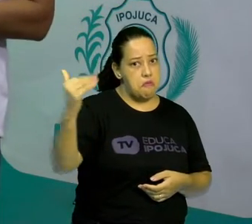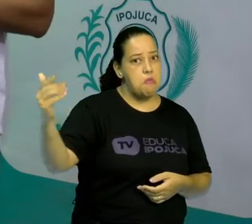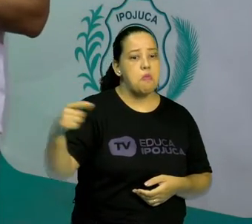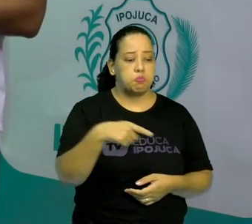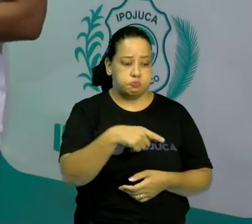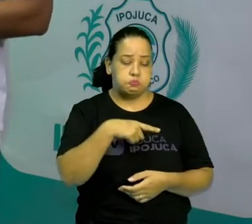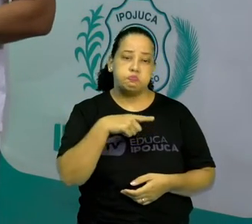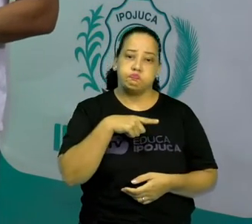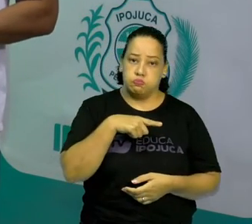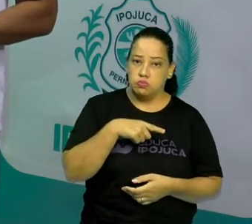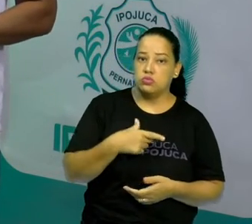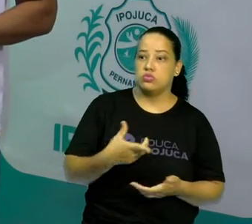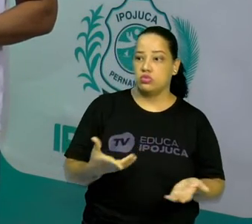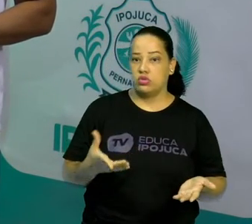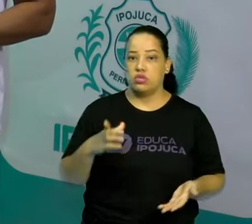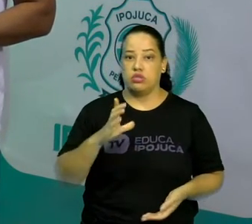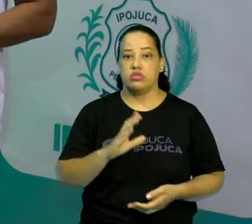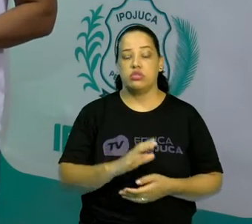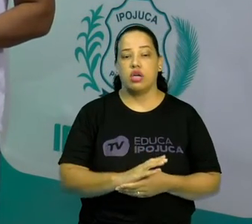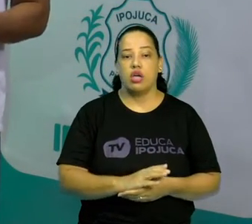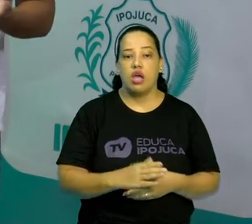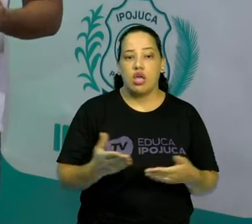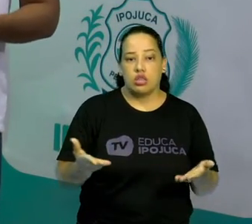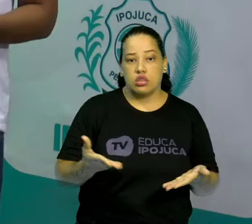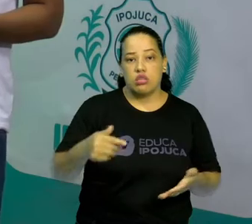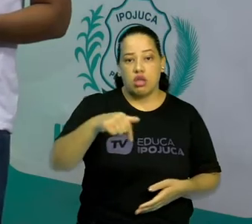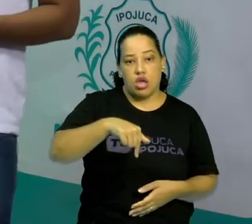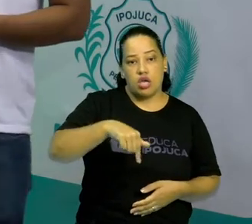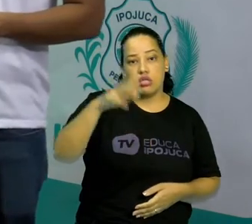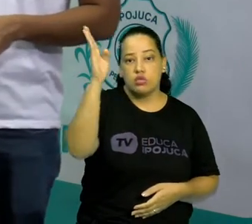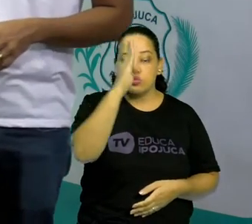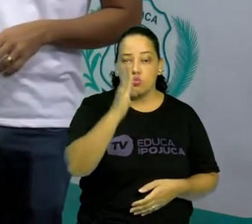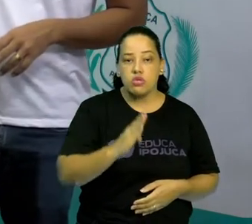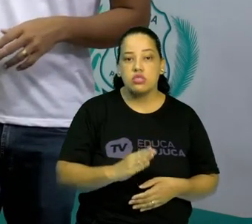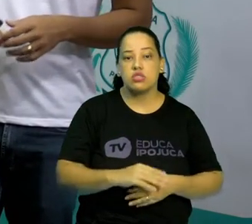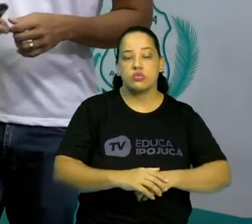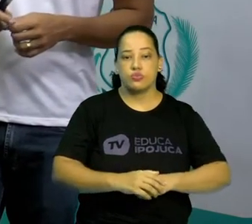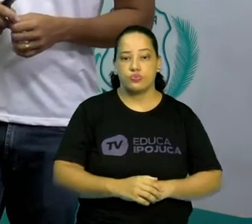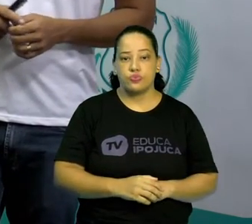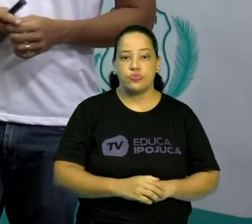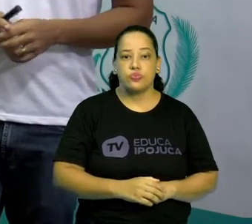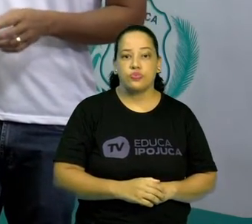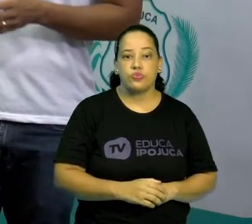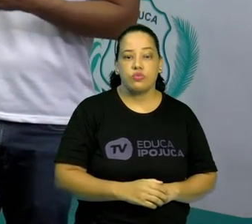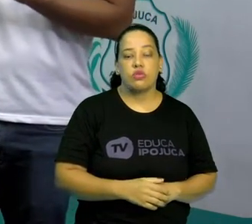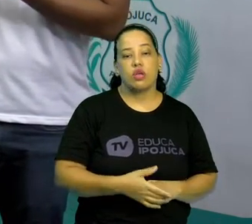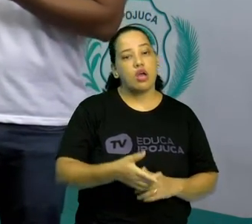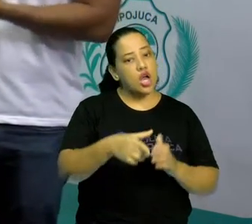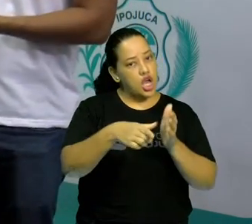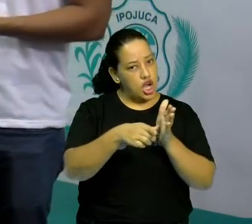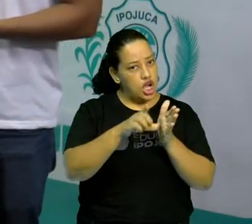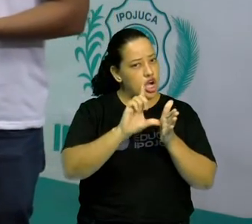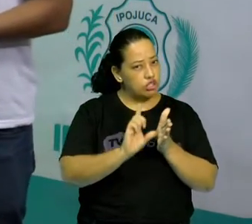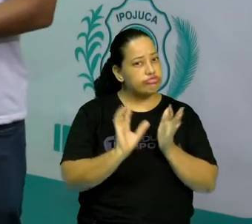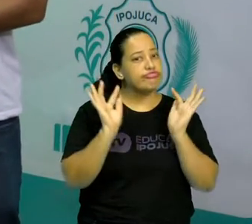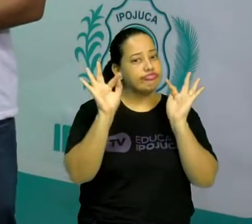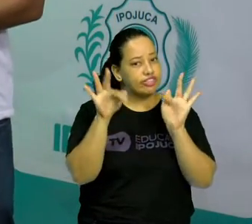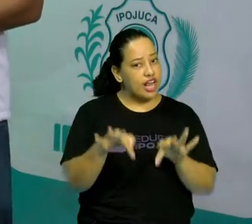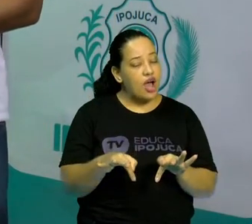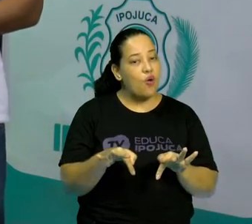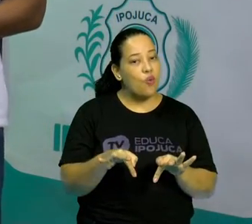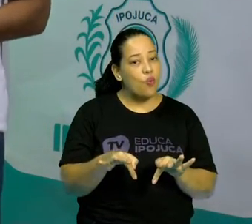que já tivemos aqui no Brasil. Bom, antes da gente finalizar,